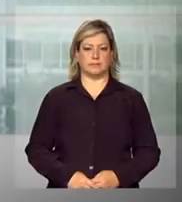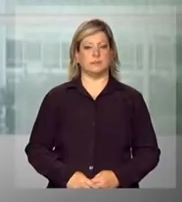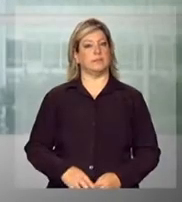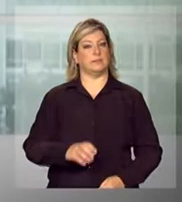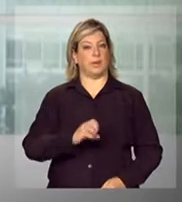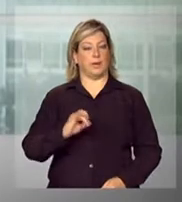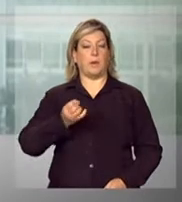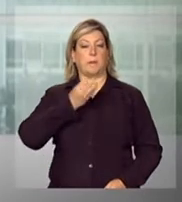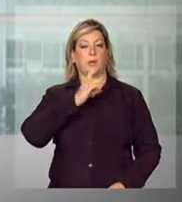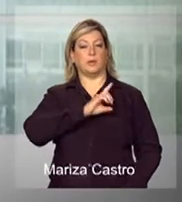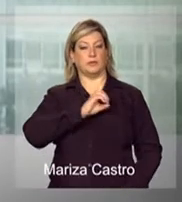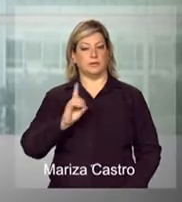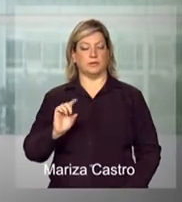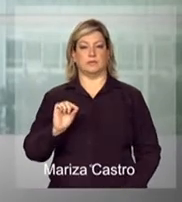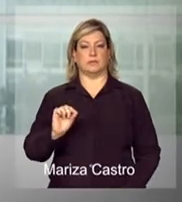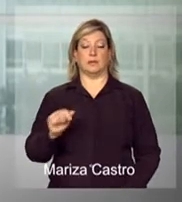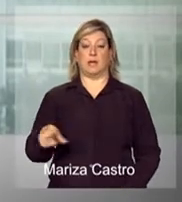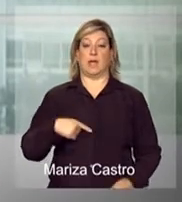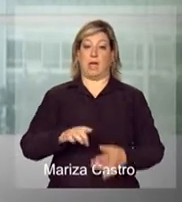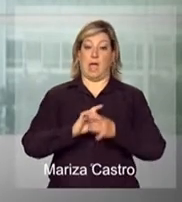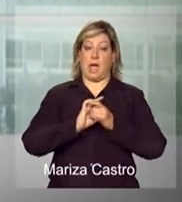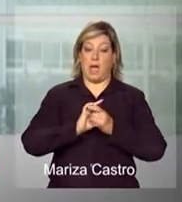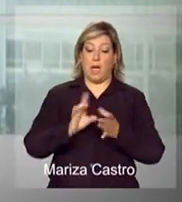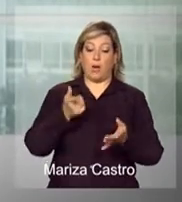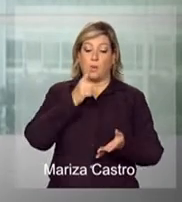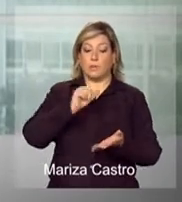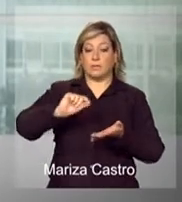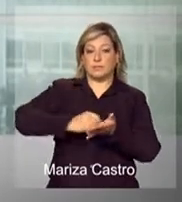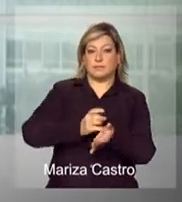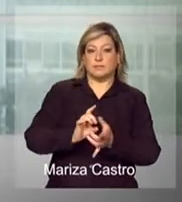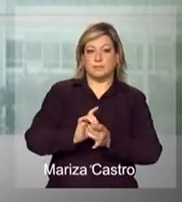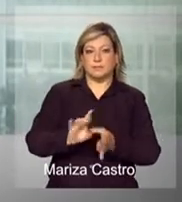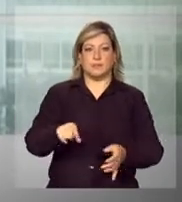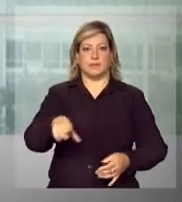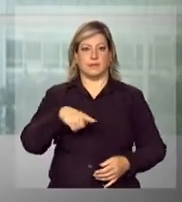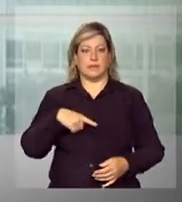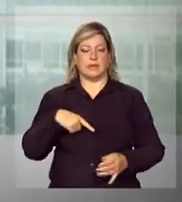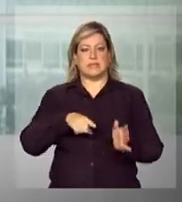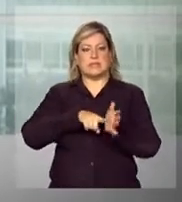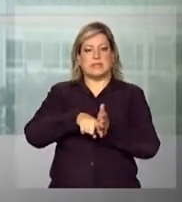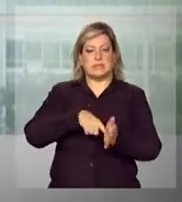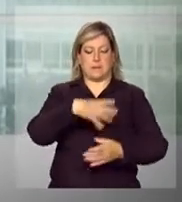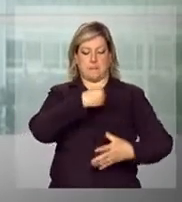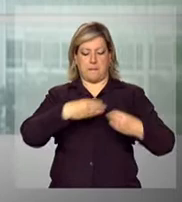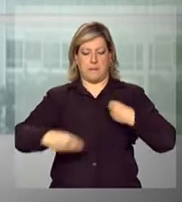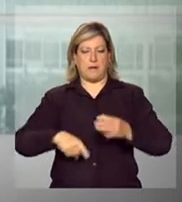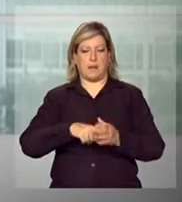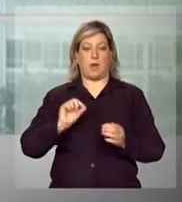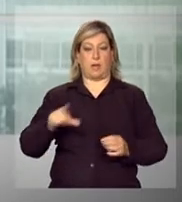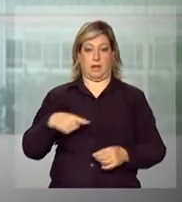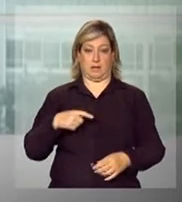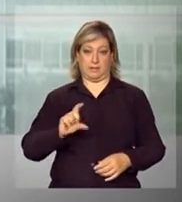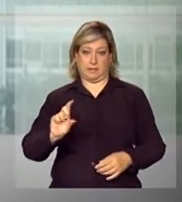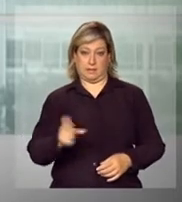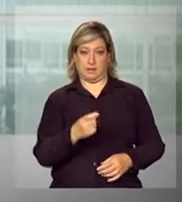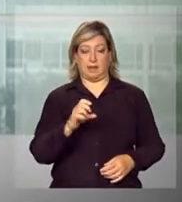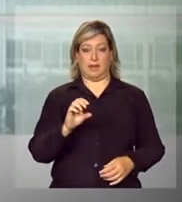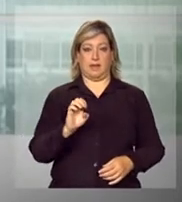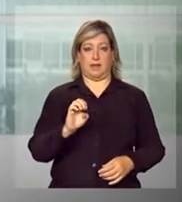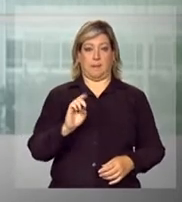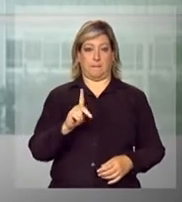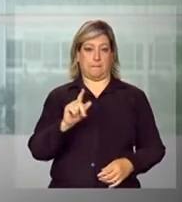Olá, bom dia. A autorização para exames e procedimentos realizados por meio de planos de saúde passará por revisão.